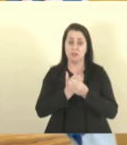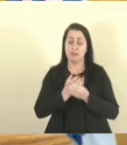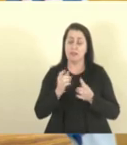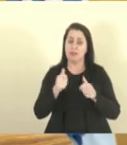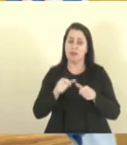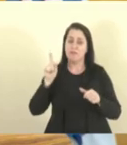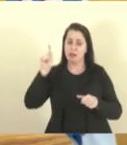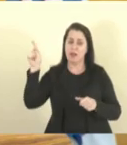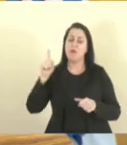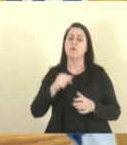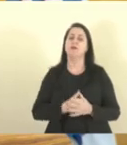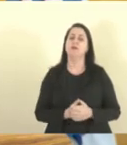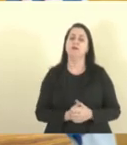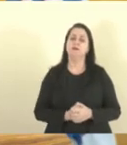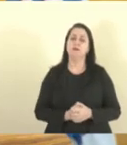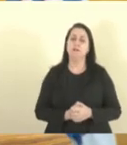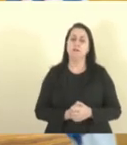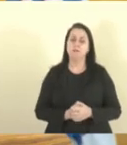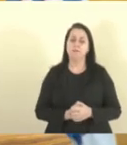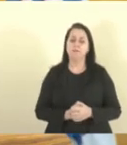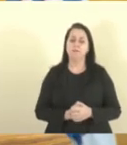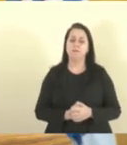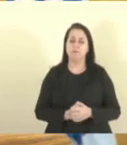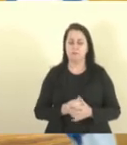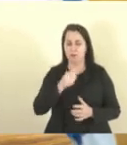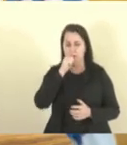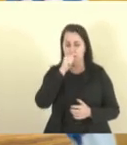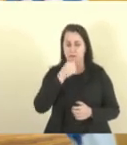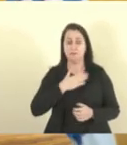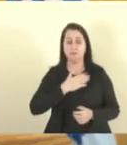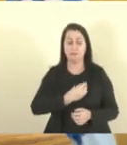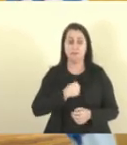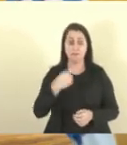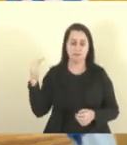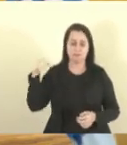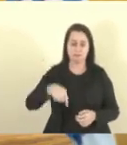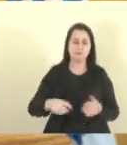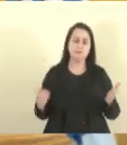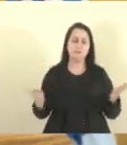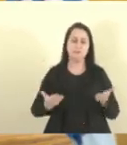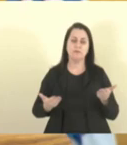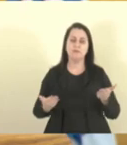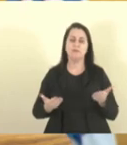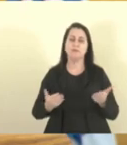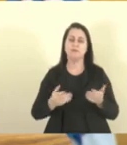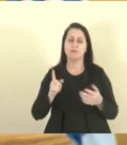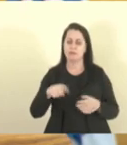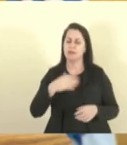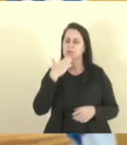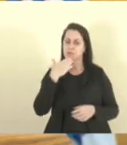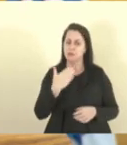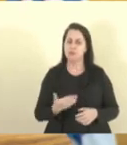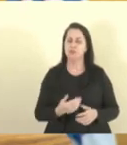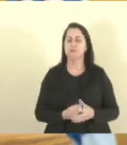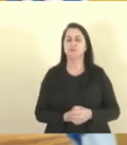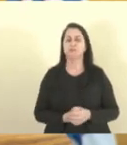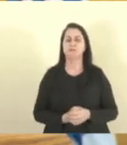ele, então a minha vinda aqui hoje é exatamente solicitar